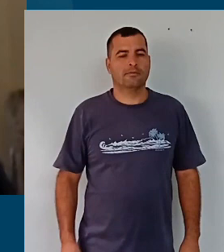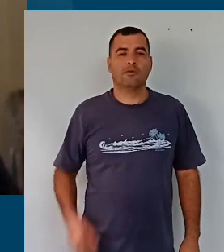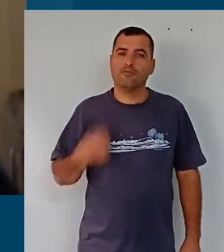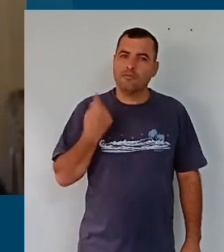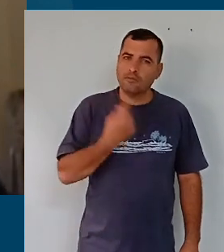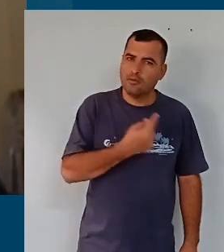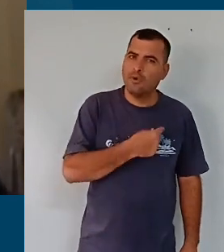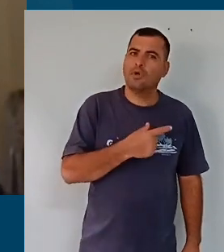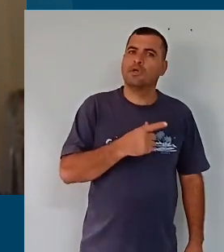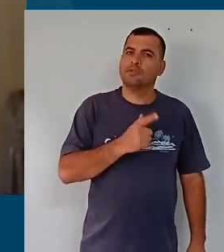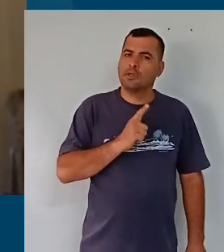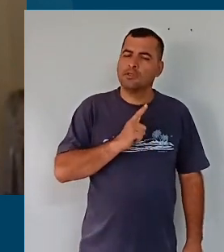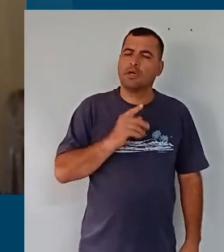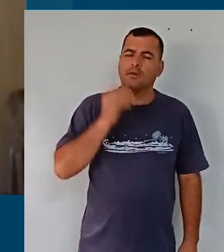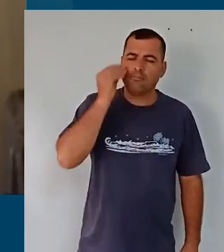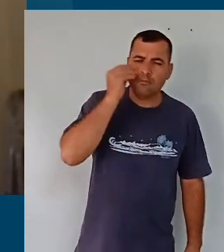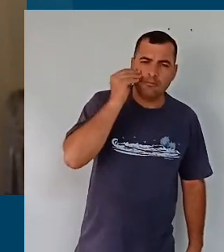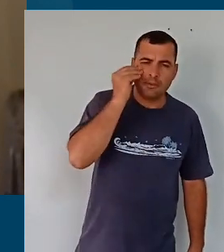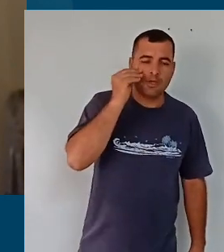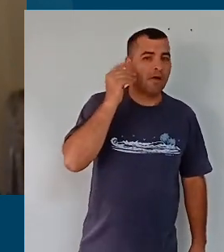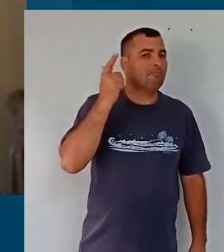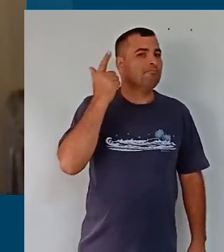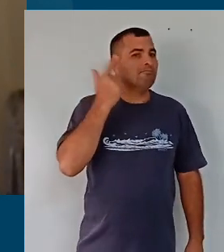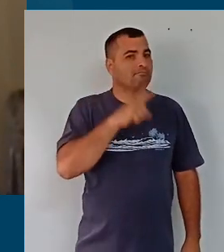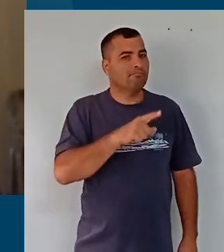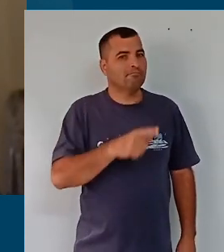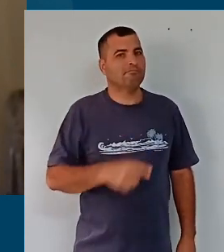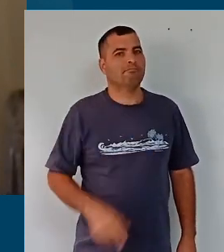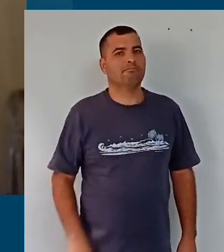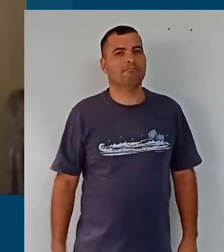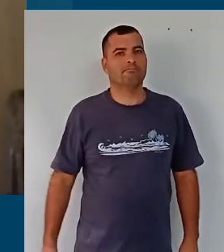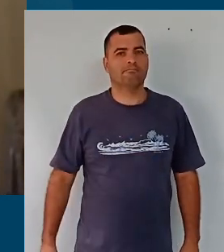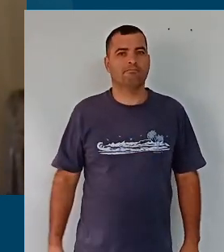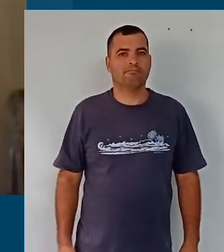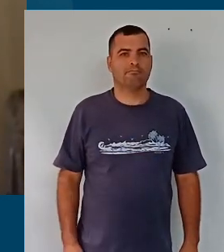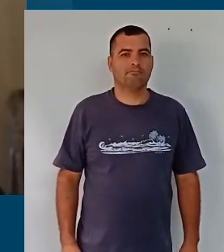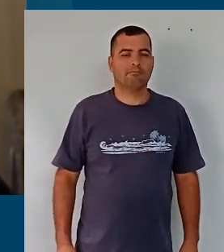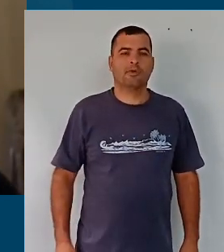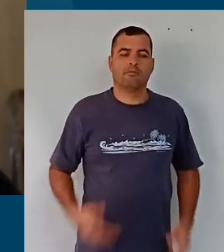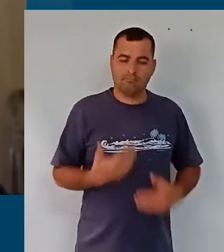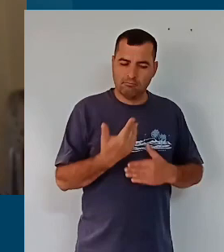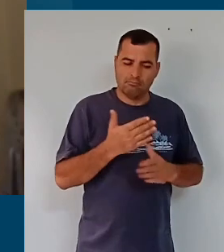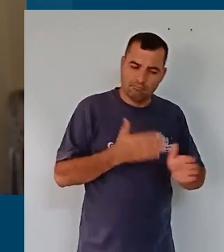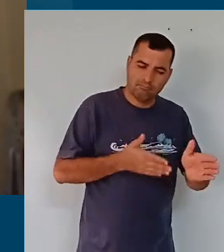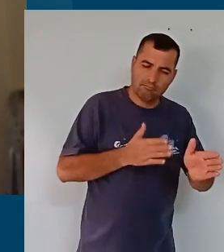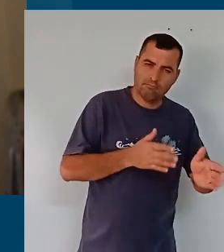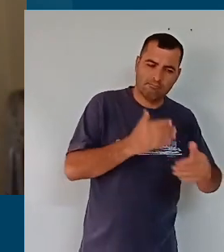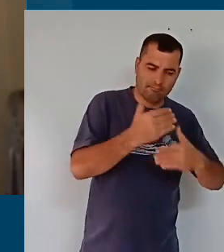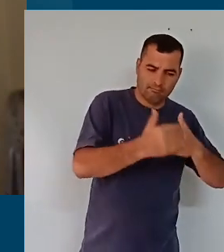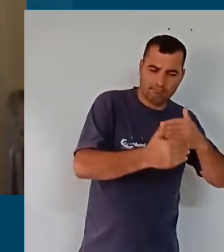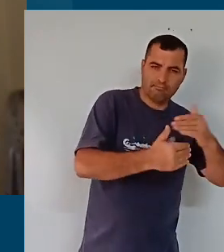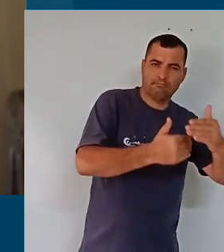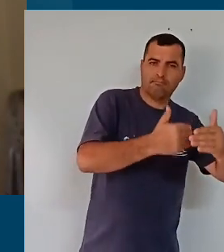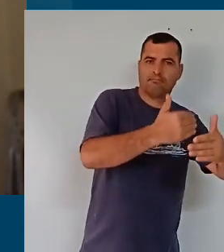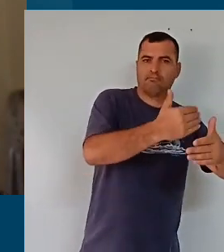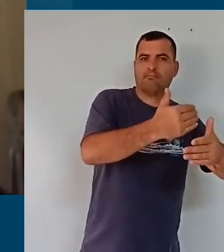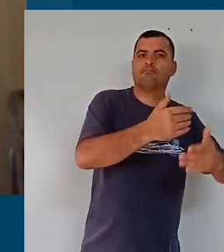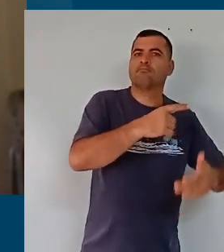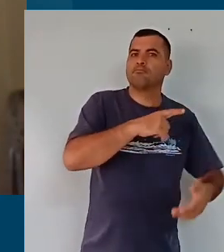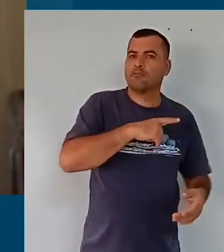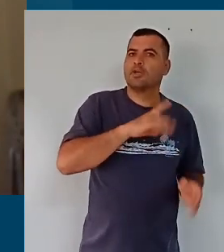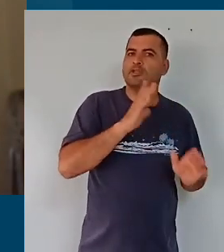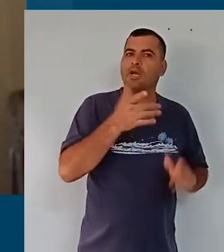Nós temos vários exercícios e tentativas de percurso que foram